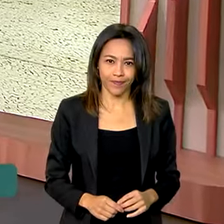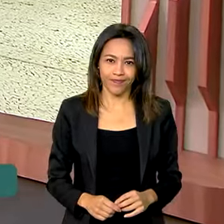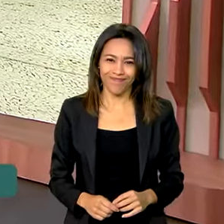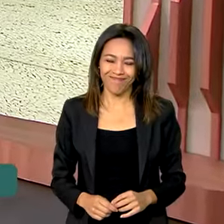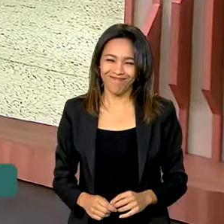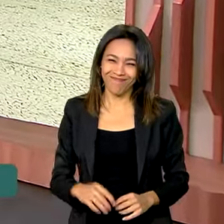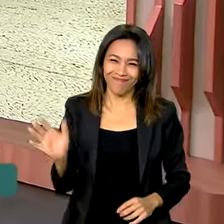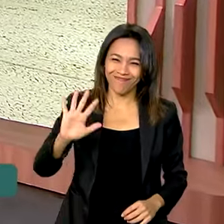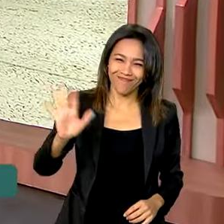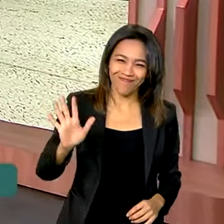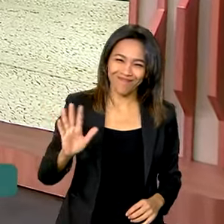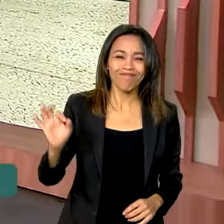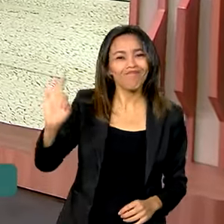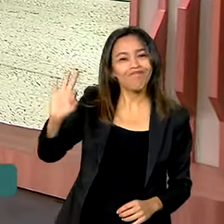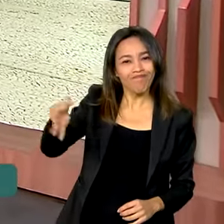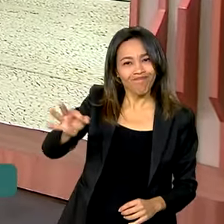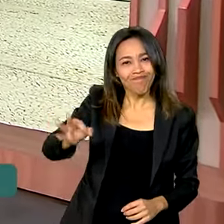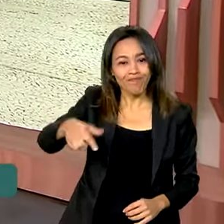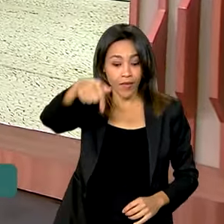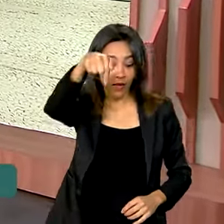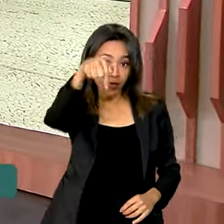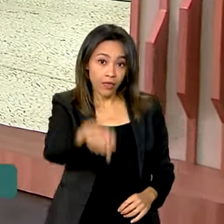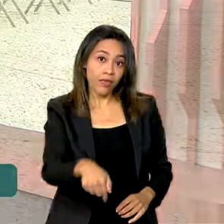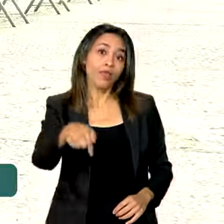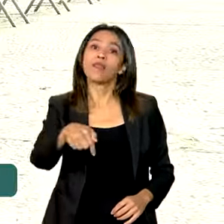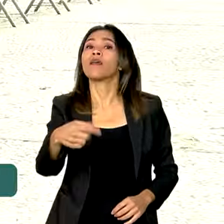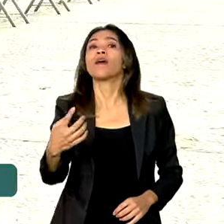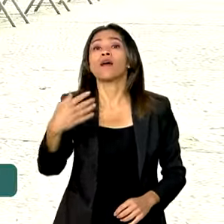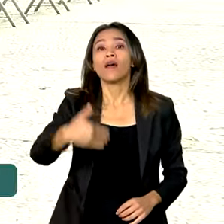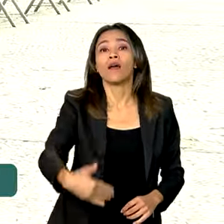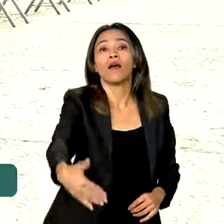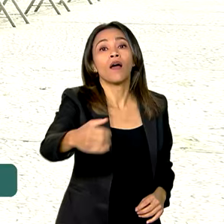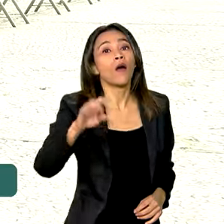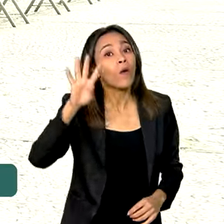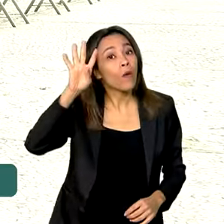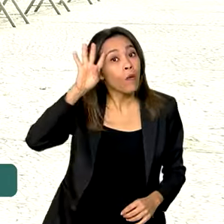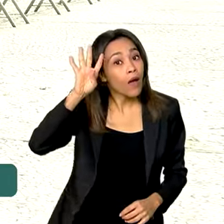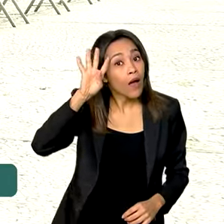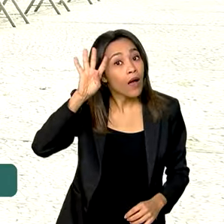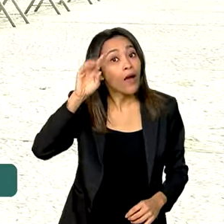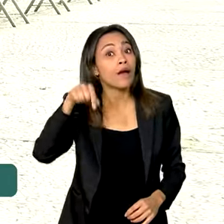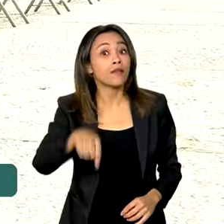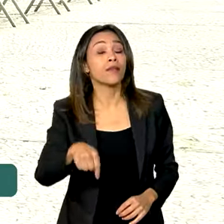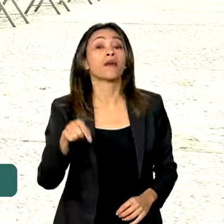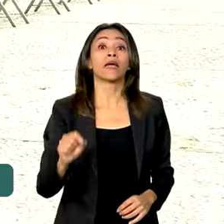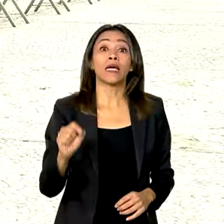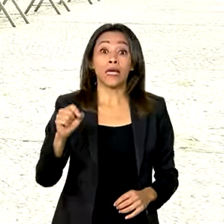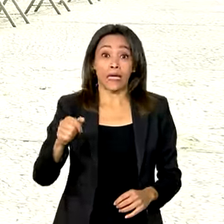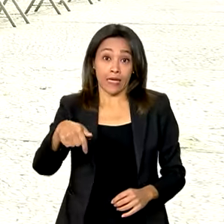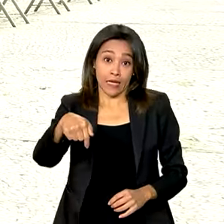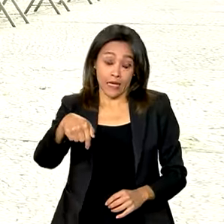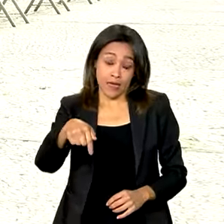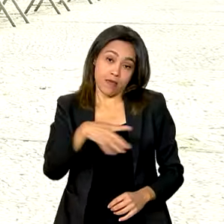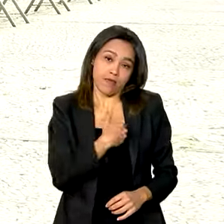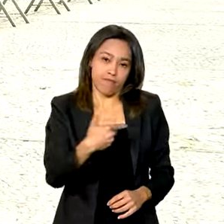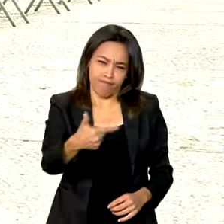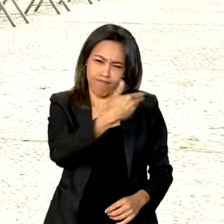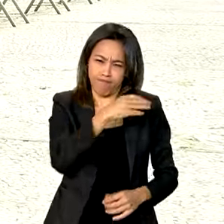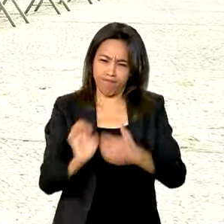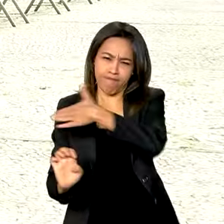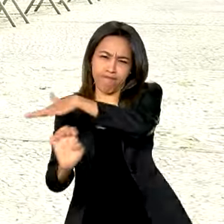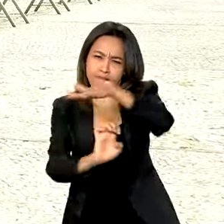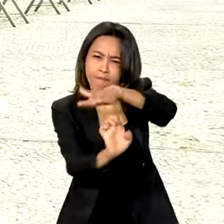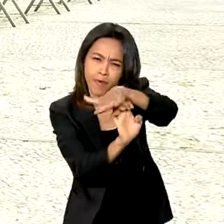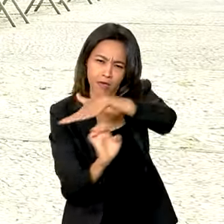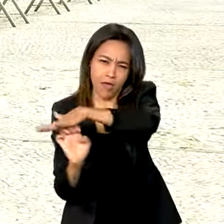Oi, Natália. Exatamente, a partir desta quarta-feira, empresas atingidas pelas enchentes no Rio Grande do Sul e trabalhadores que